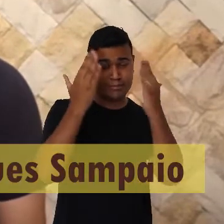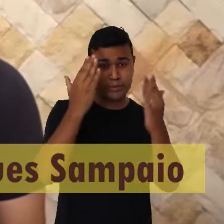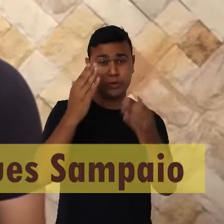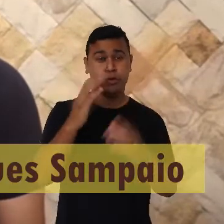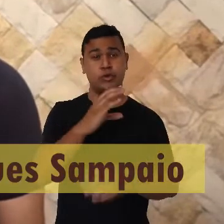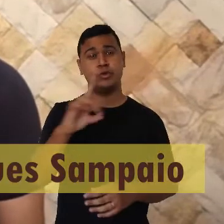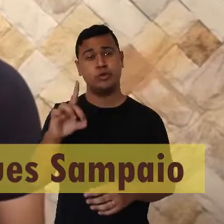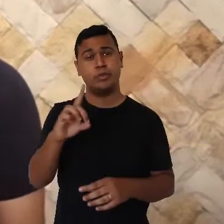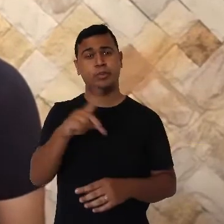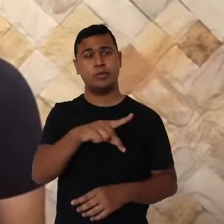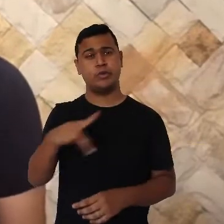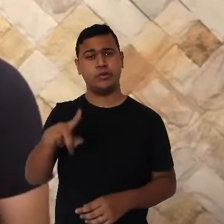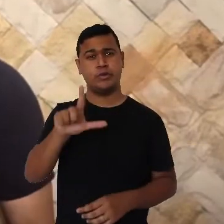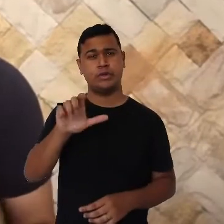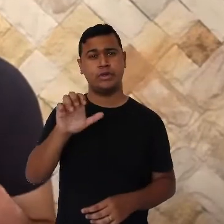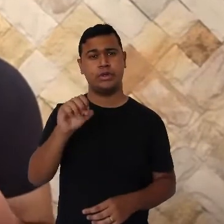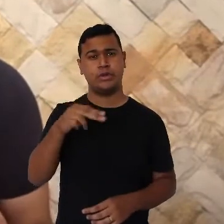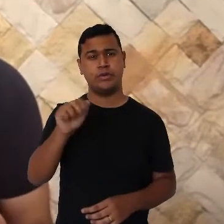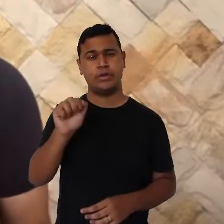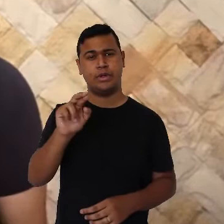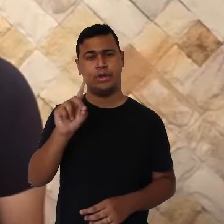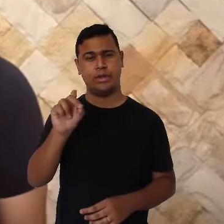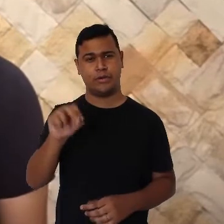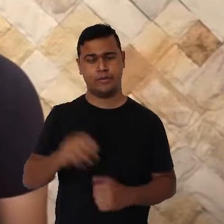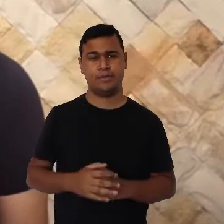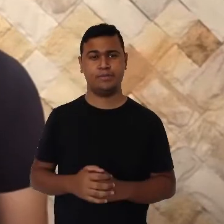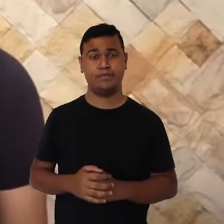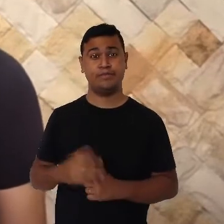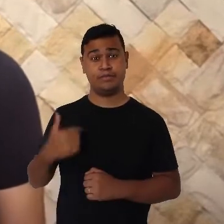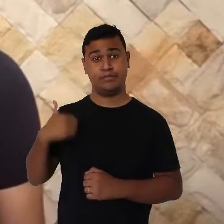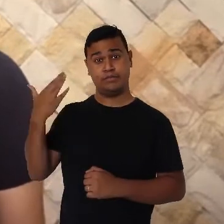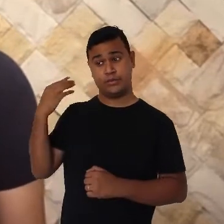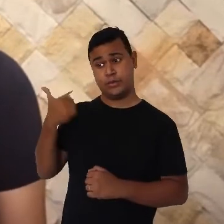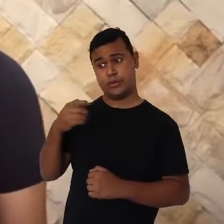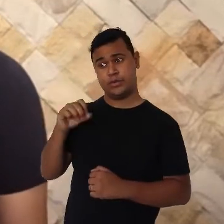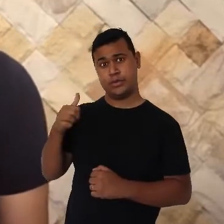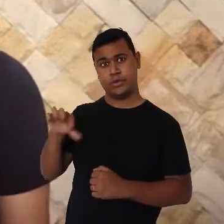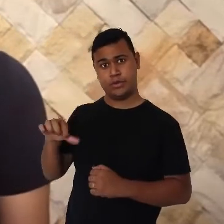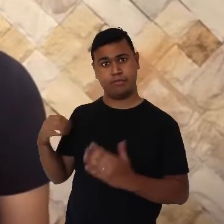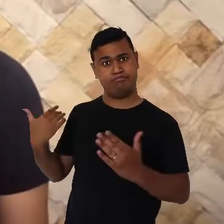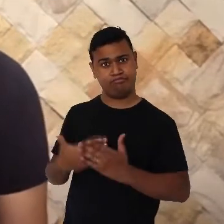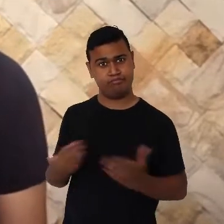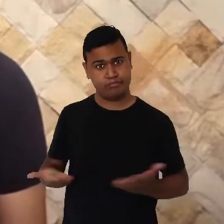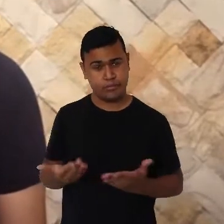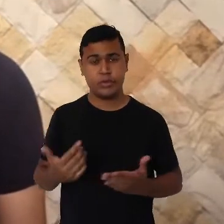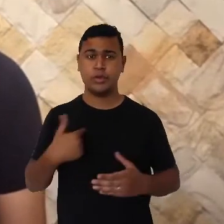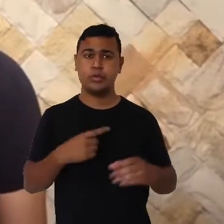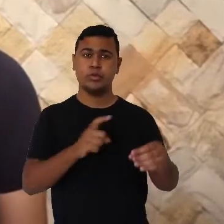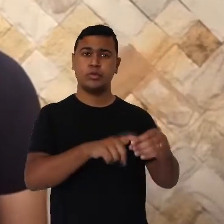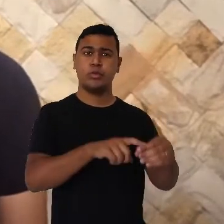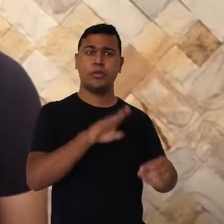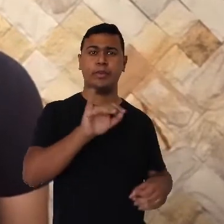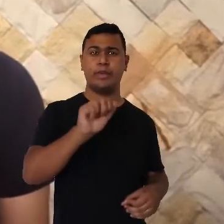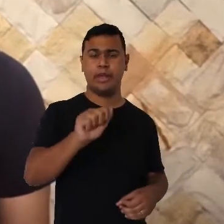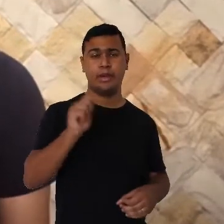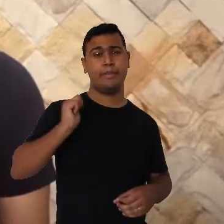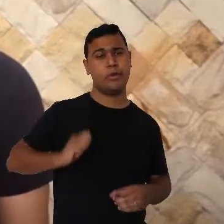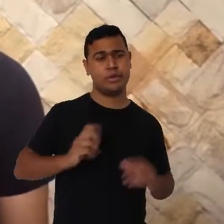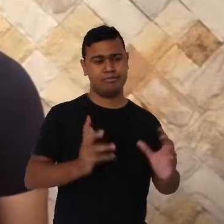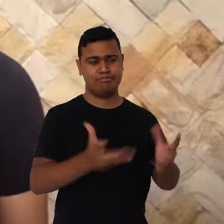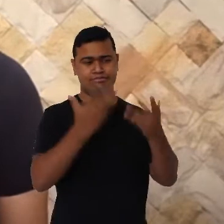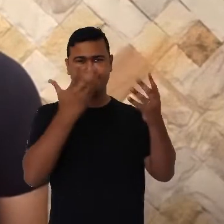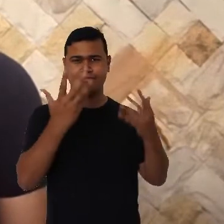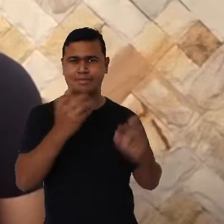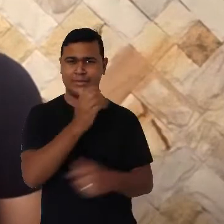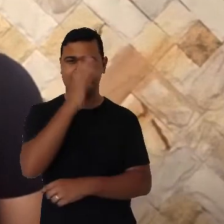Rodrigues Sampaio. Desde 2019, estou vinculado ao BIA, Bolsa de Incentivo Acadêmico, que é executado pela